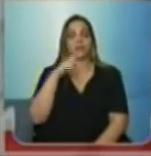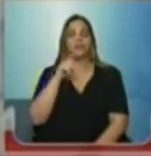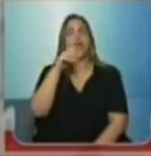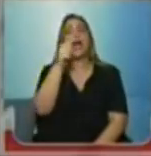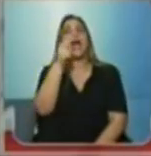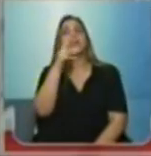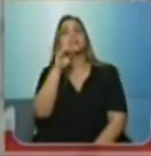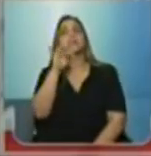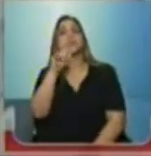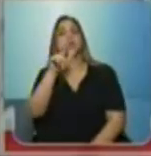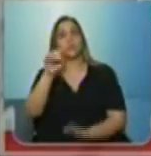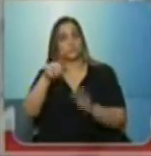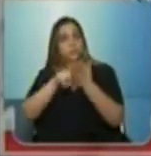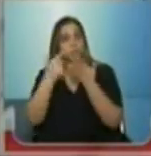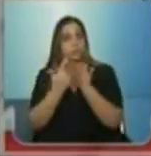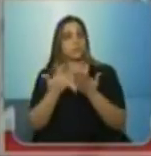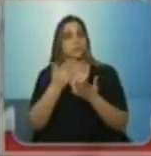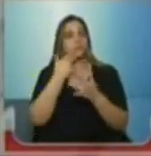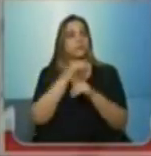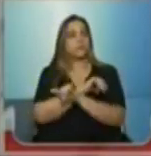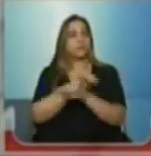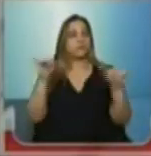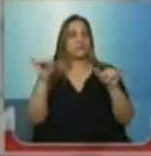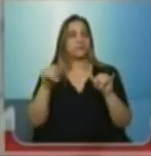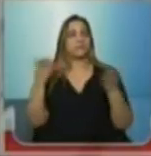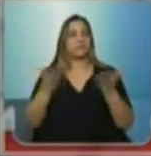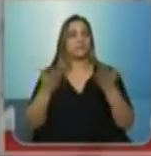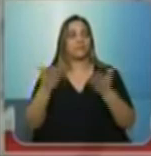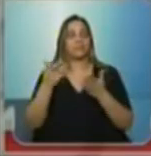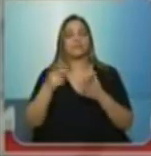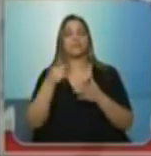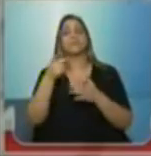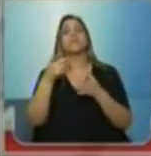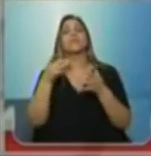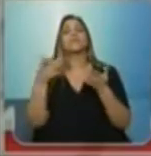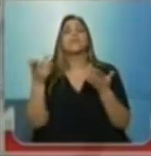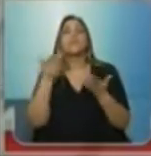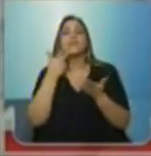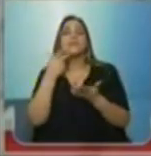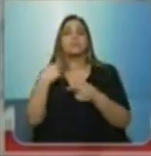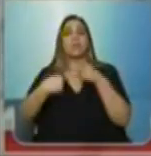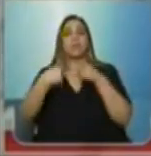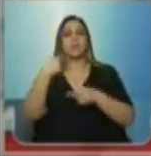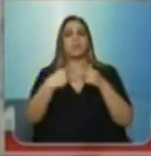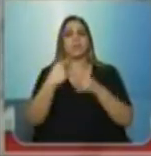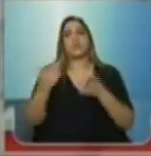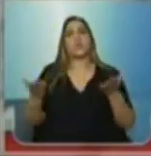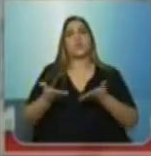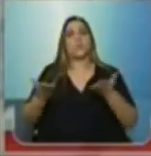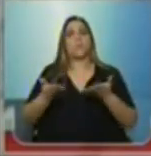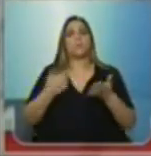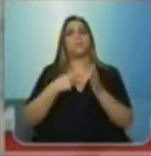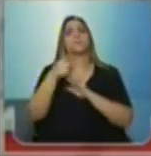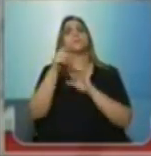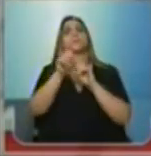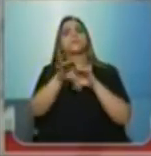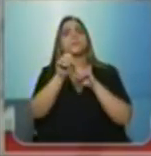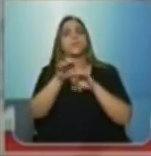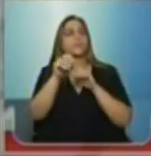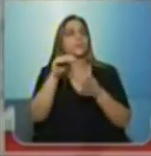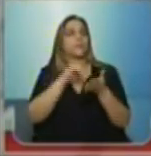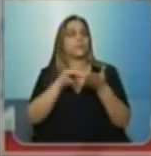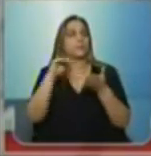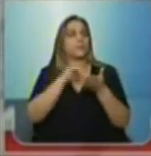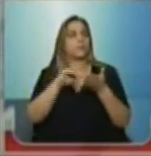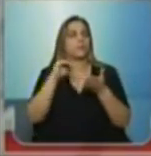artigo publicado na Folha de São Paulo de hoje, em tendências e debates, do atual secretário de Educação, professor Herman,